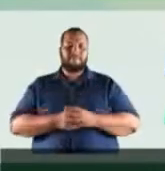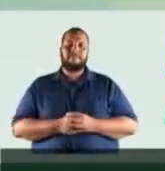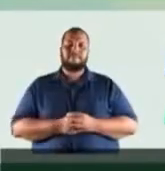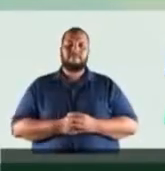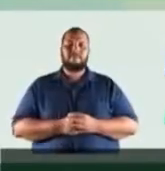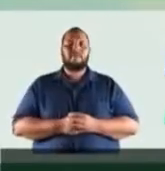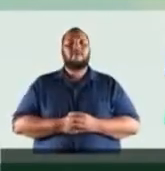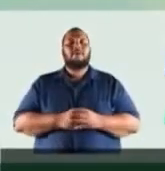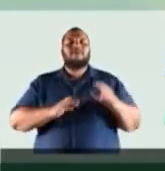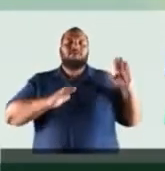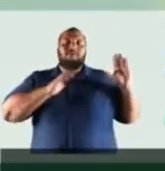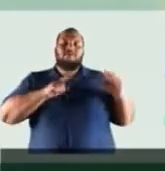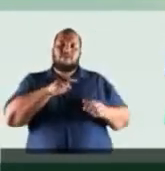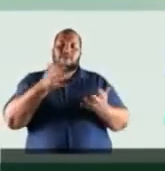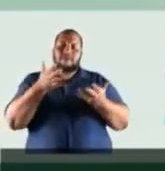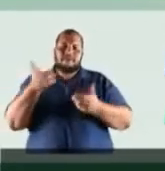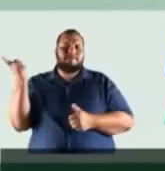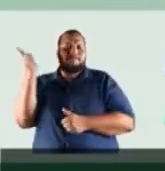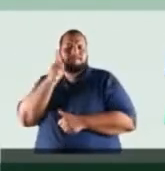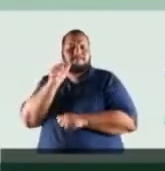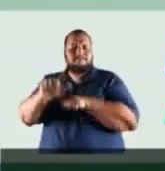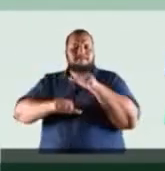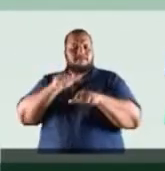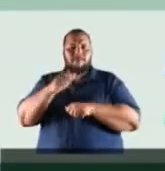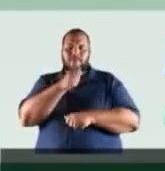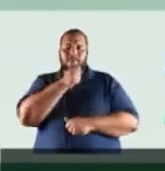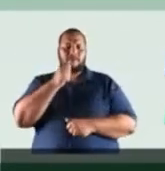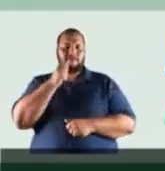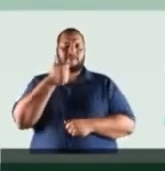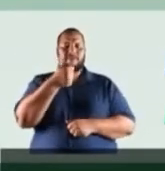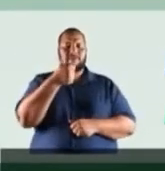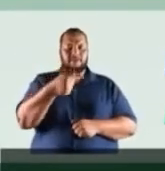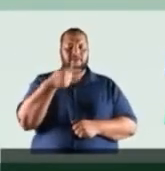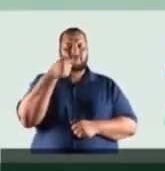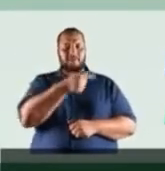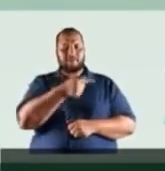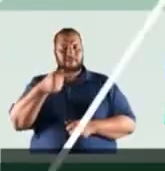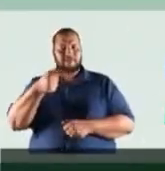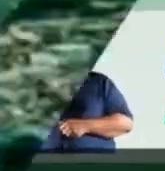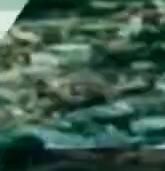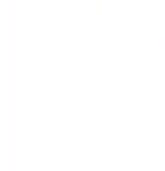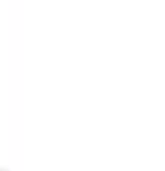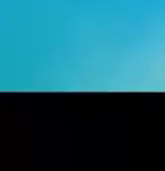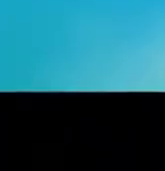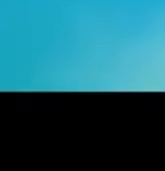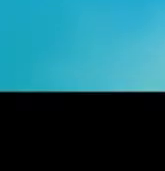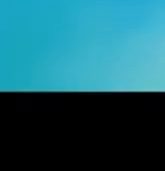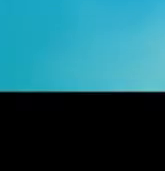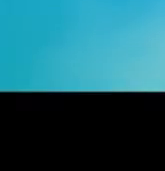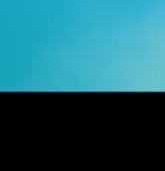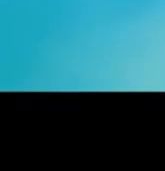Elisete Teixeira. Quero ajudar a resgatar a dignidade de Macapá, 17-772, Guaraci Prefeito.